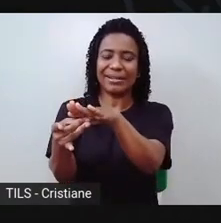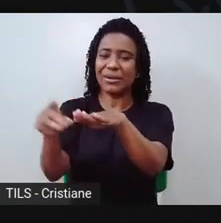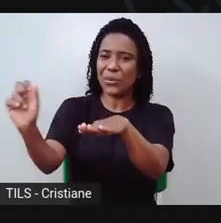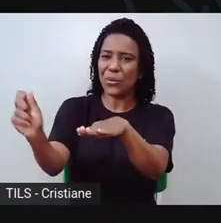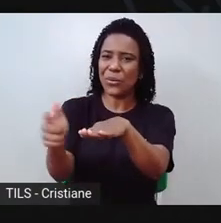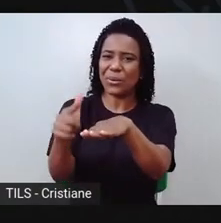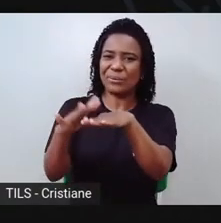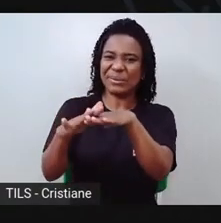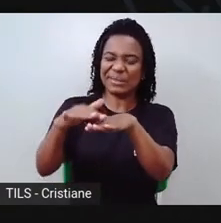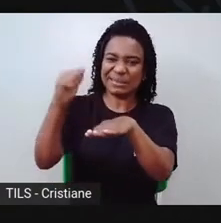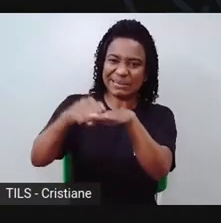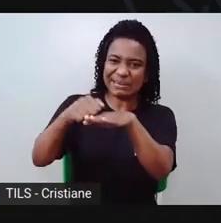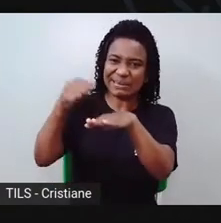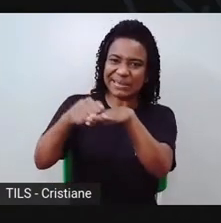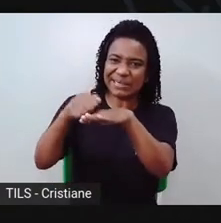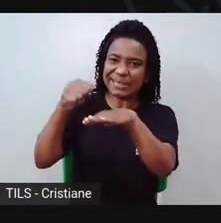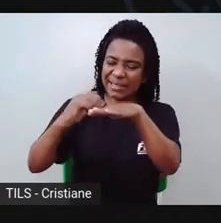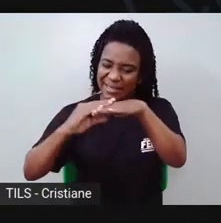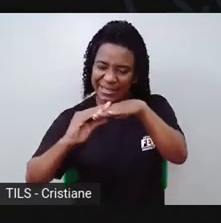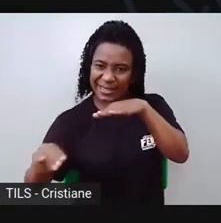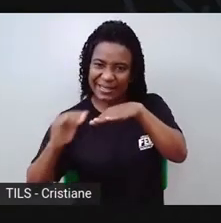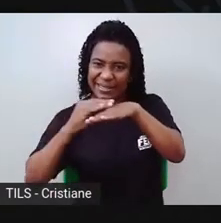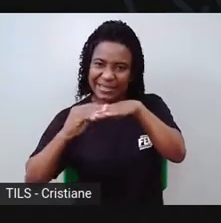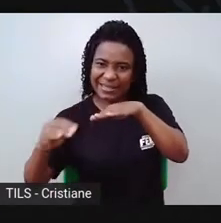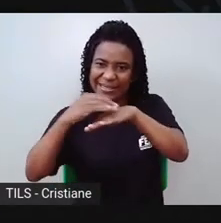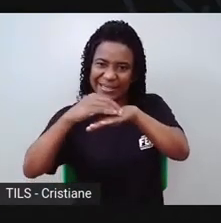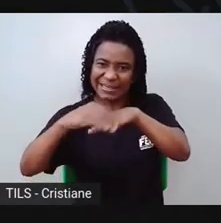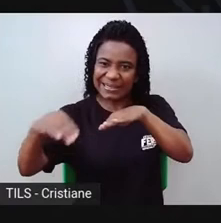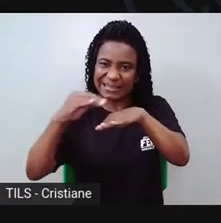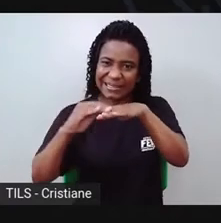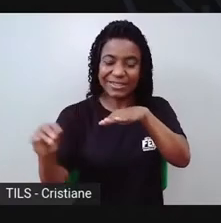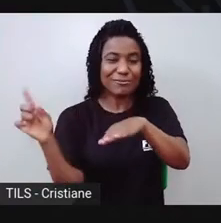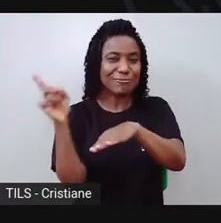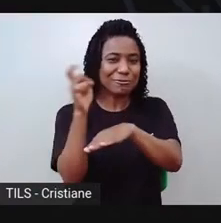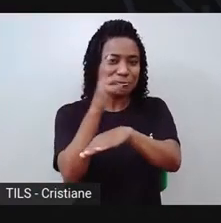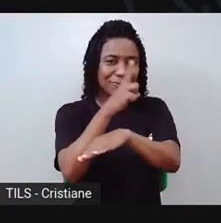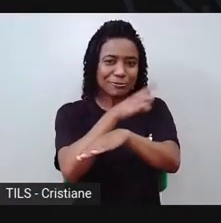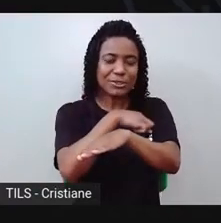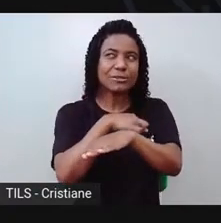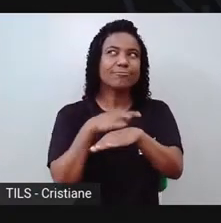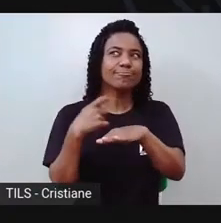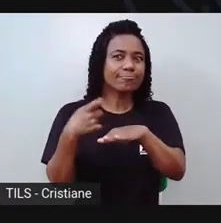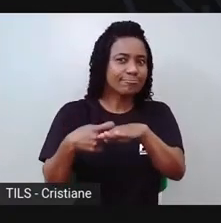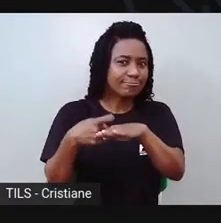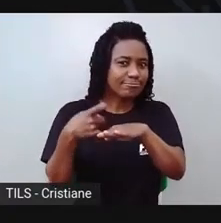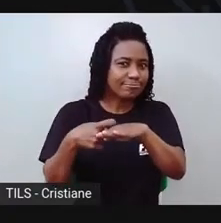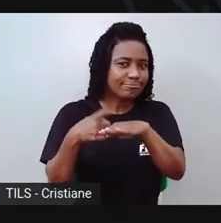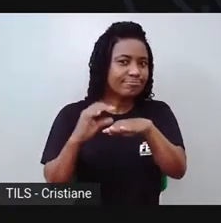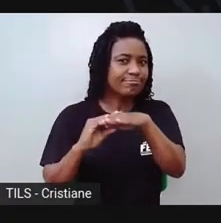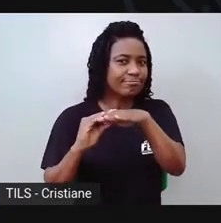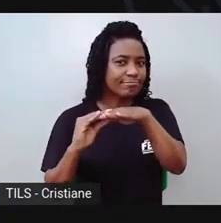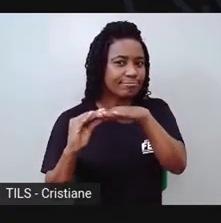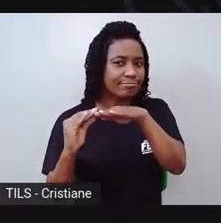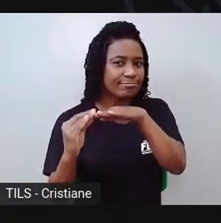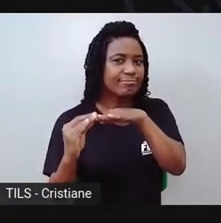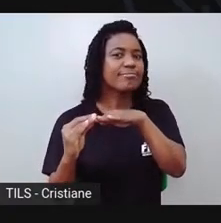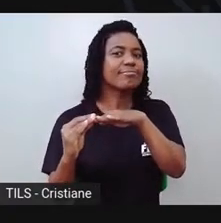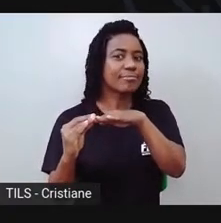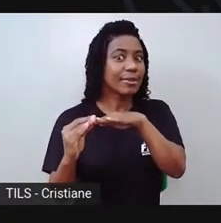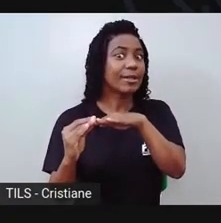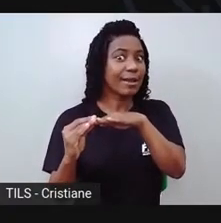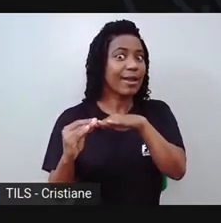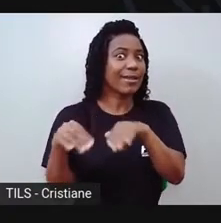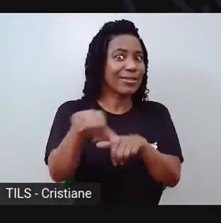barro no meu pé, esse barro fica tão duro de tirar do pé. Então, sabe o eu vou fazer? Eu vou construir minha